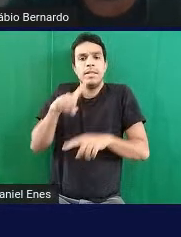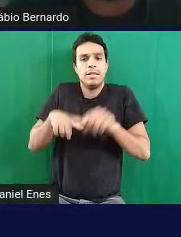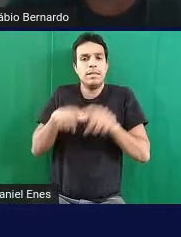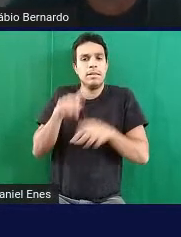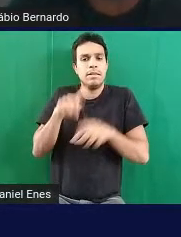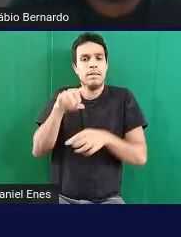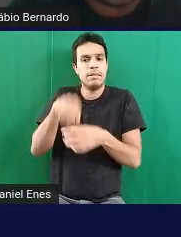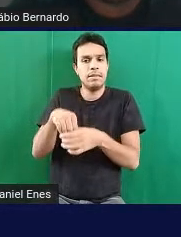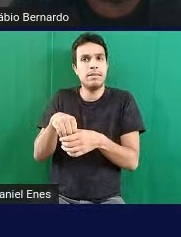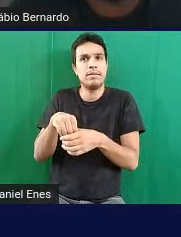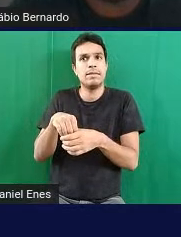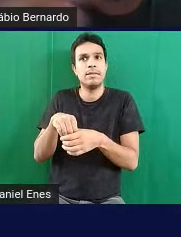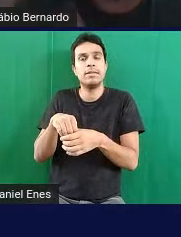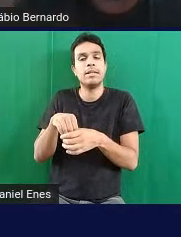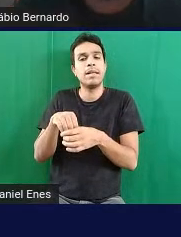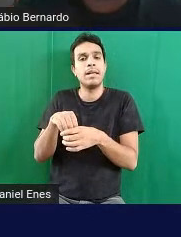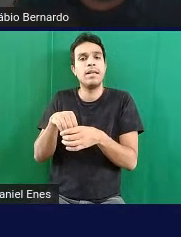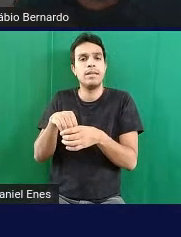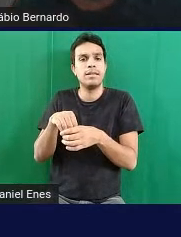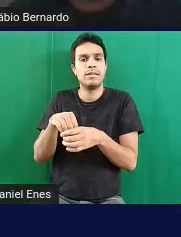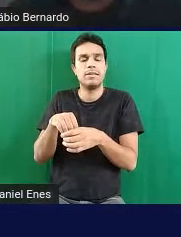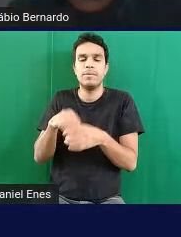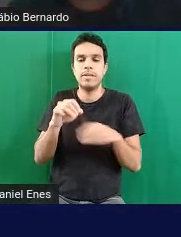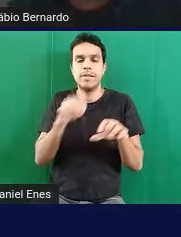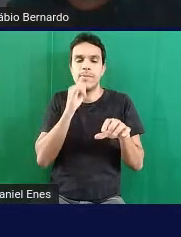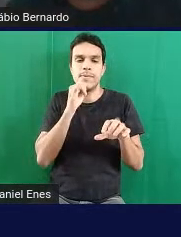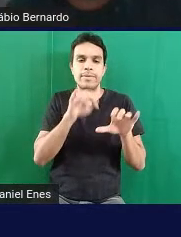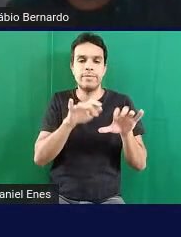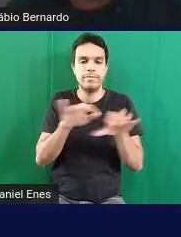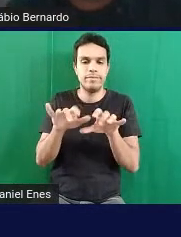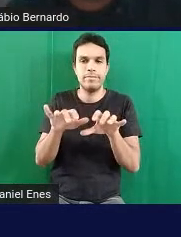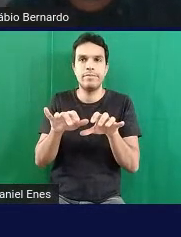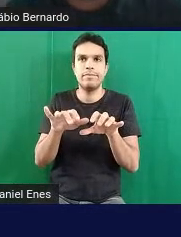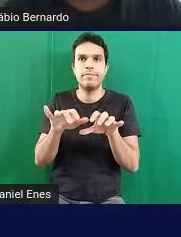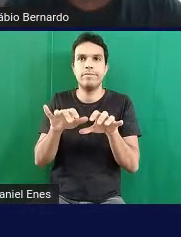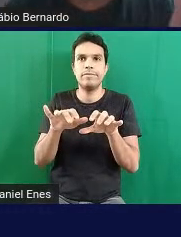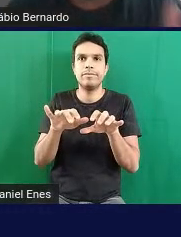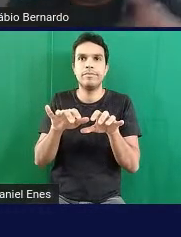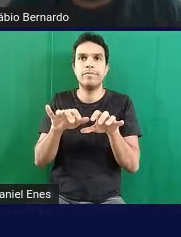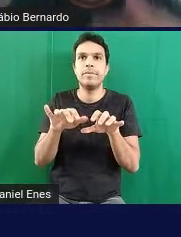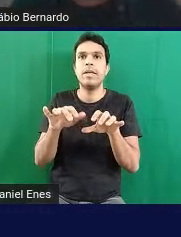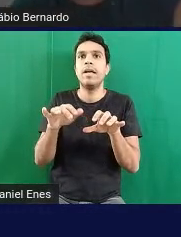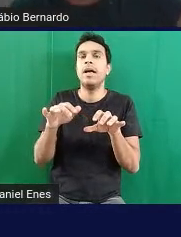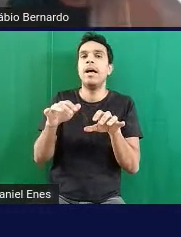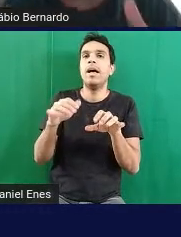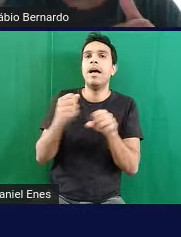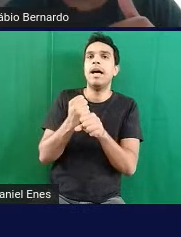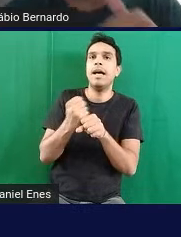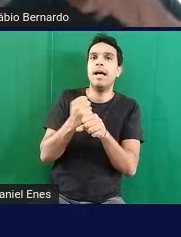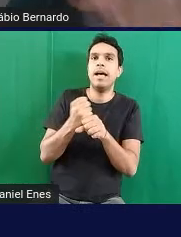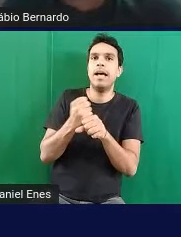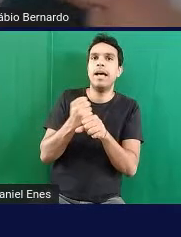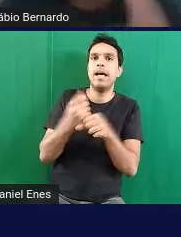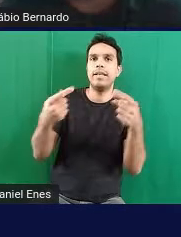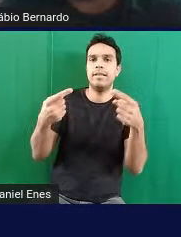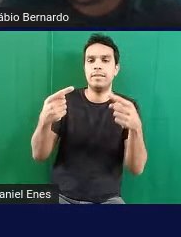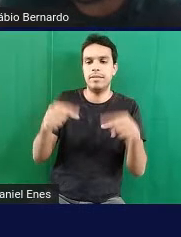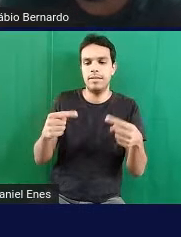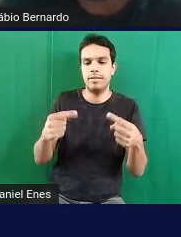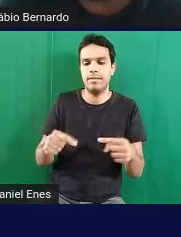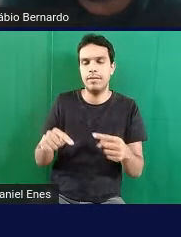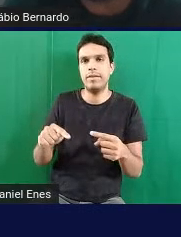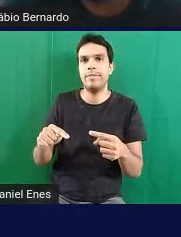que ao digitar por exemplo em colunas anos e depois embaixo total de alunos e se